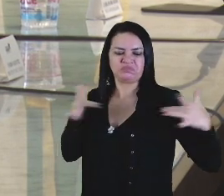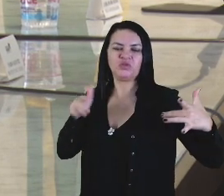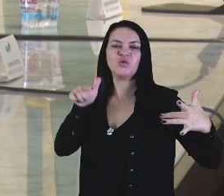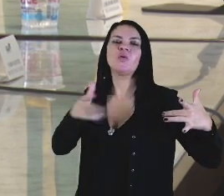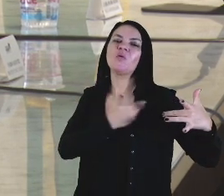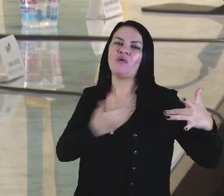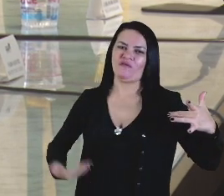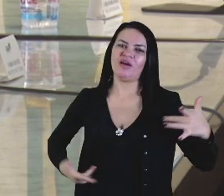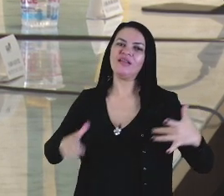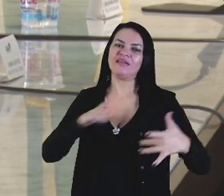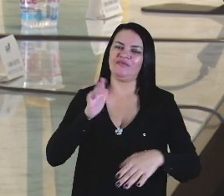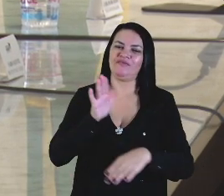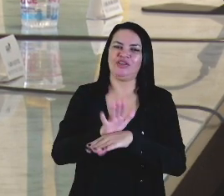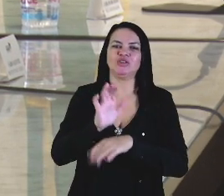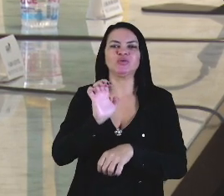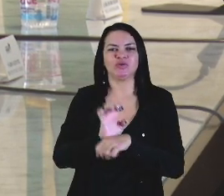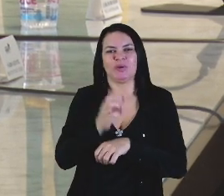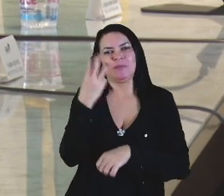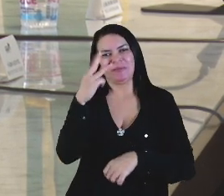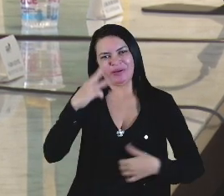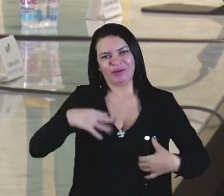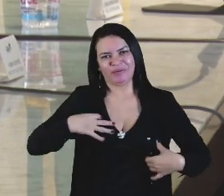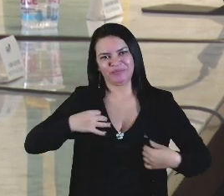nosso governador tem feito no nosso estado do Maranhão.